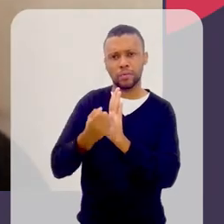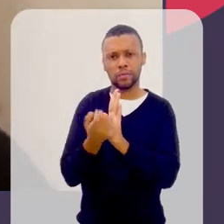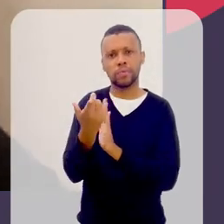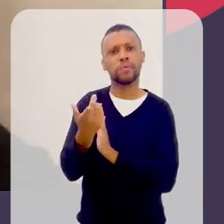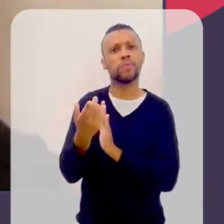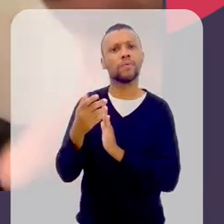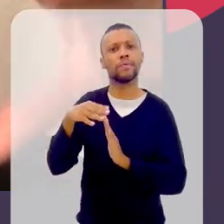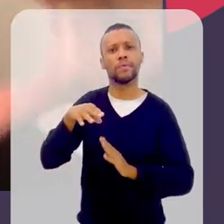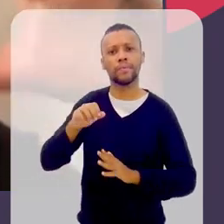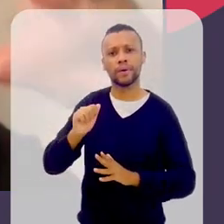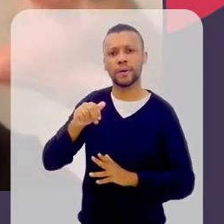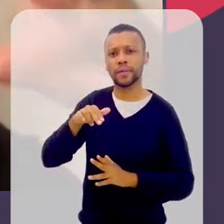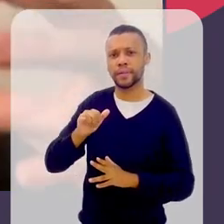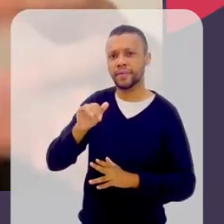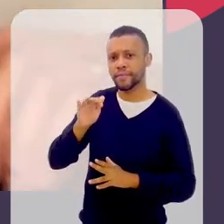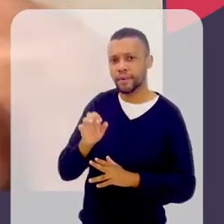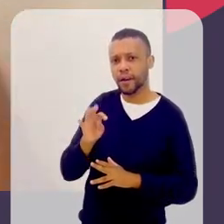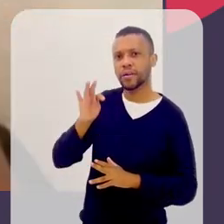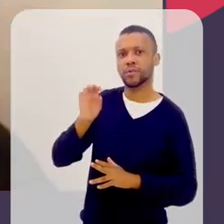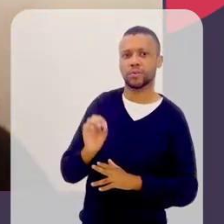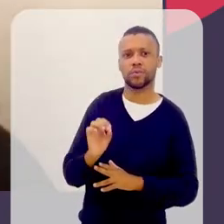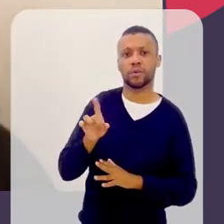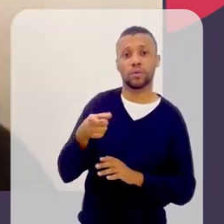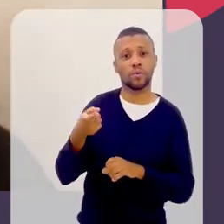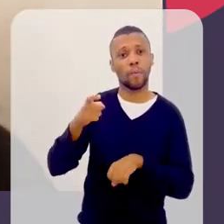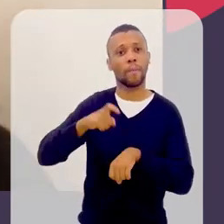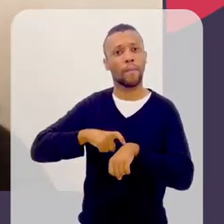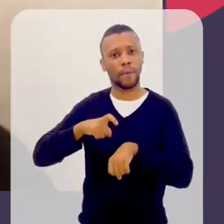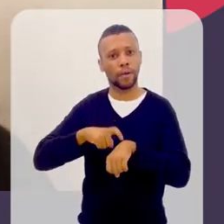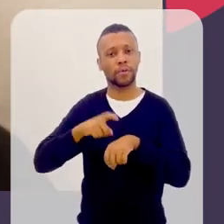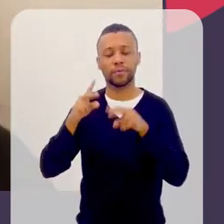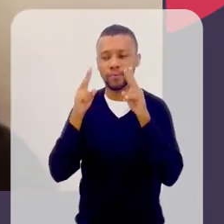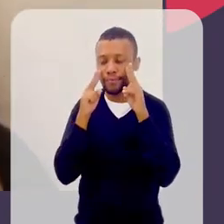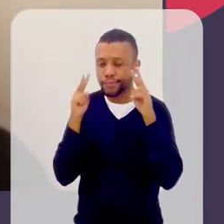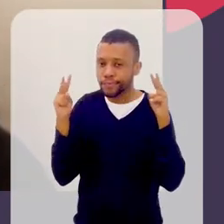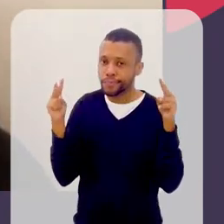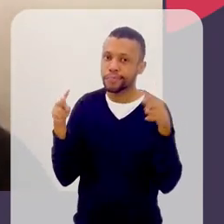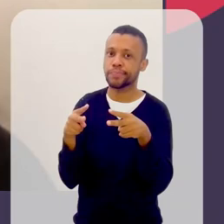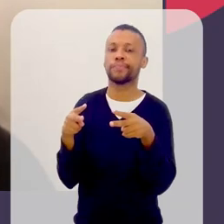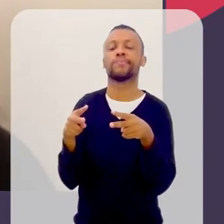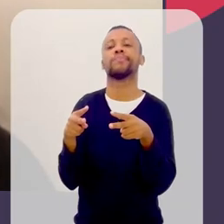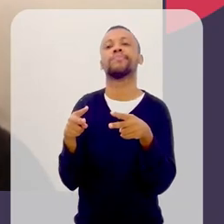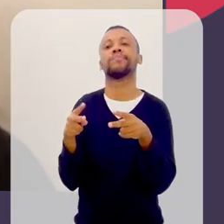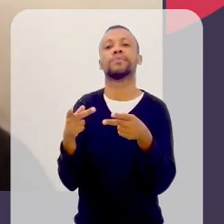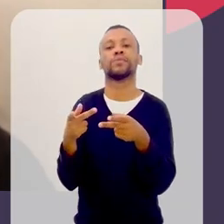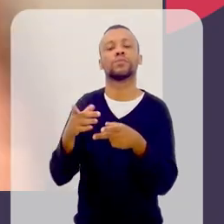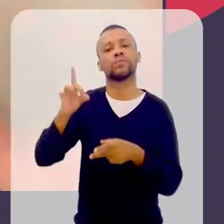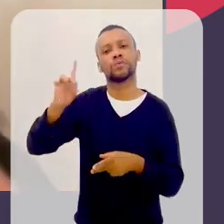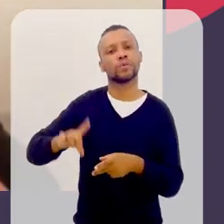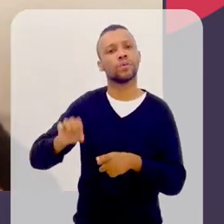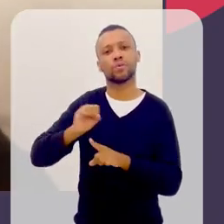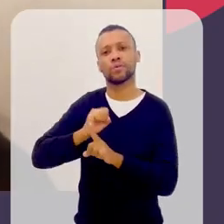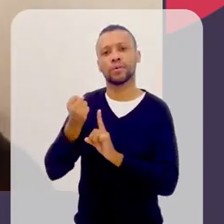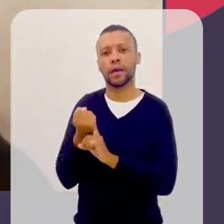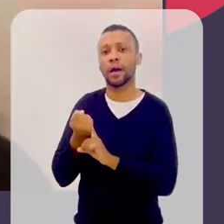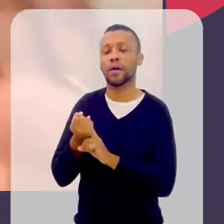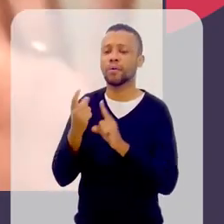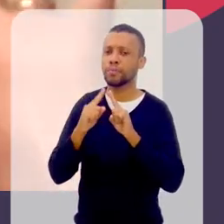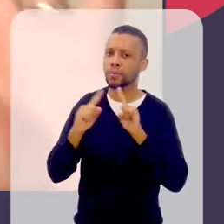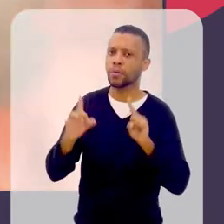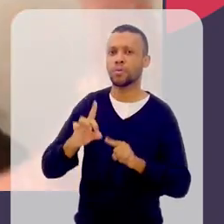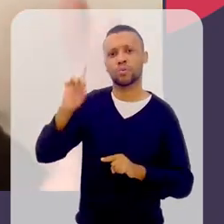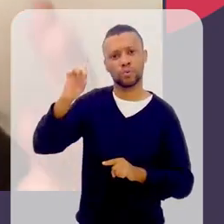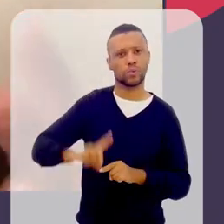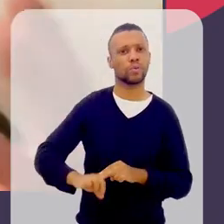a gente tem, então, um momento de reconhecimento de um fato social e de reclame de um direito. E aí, surge